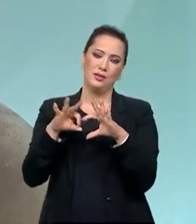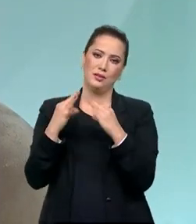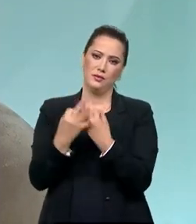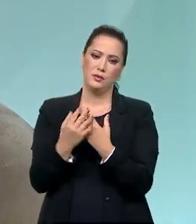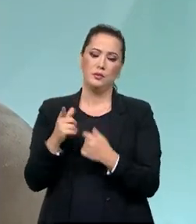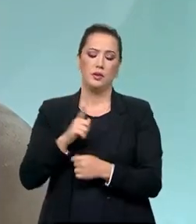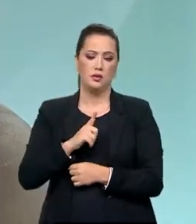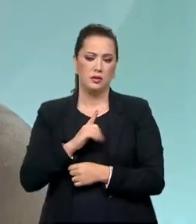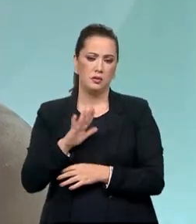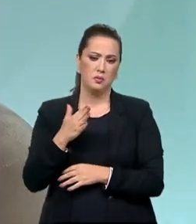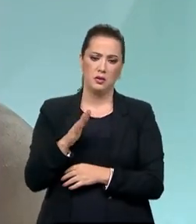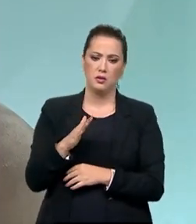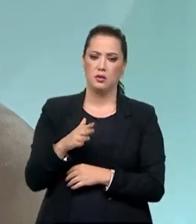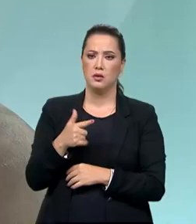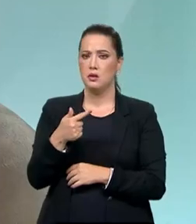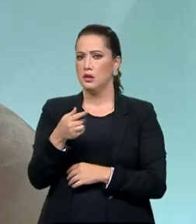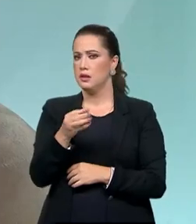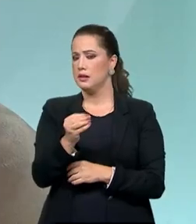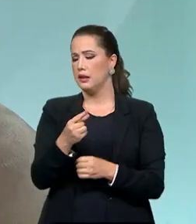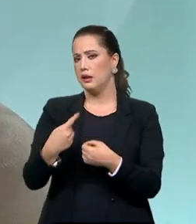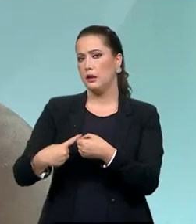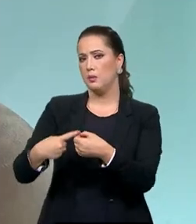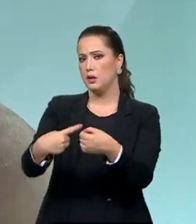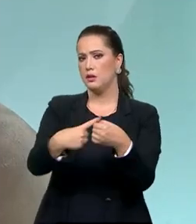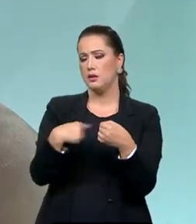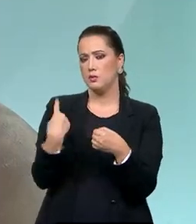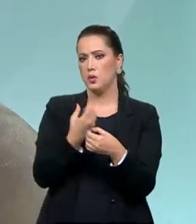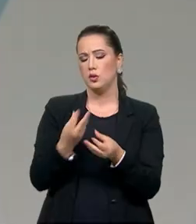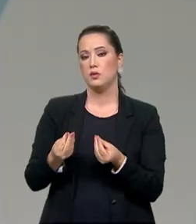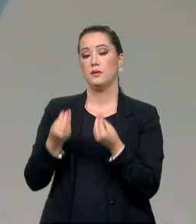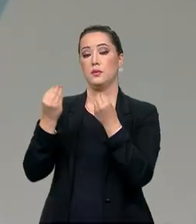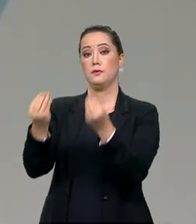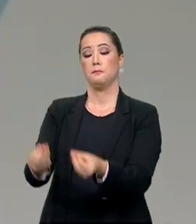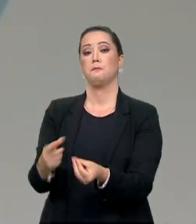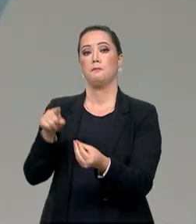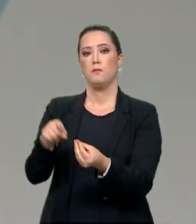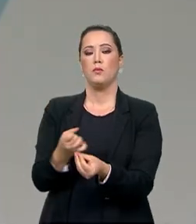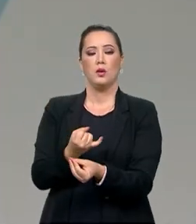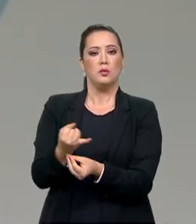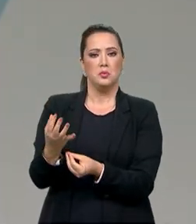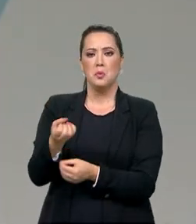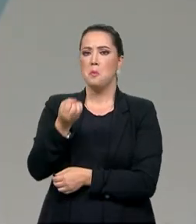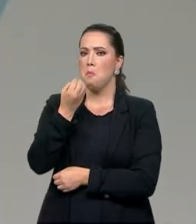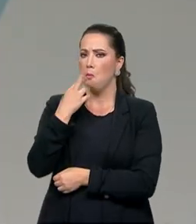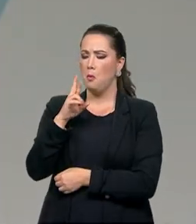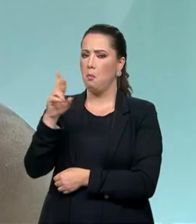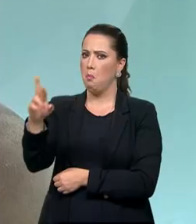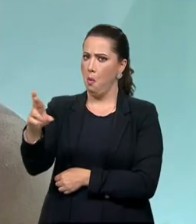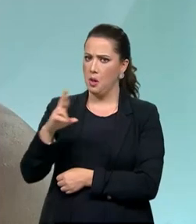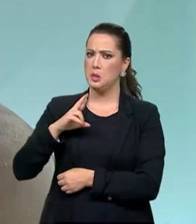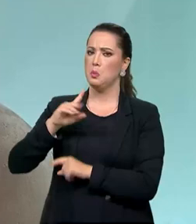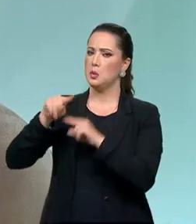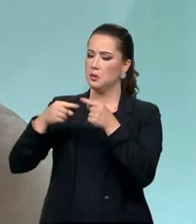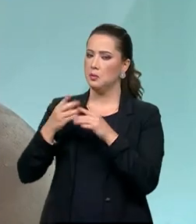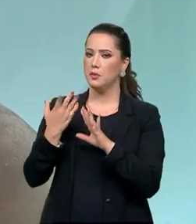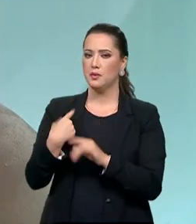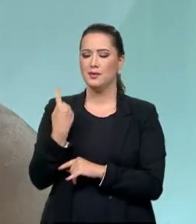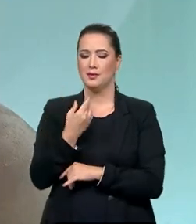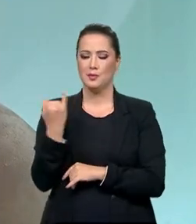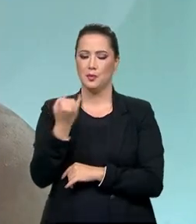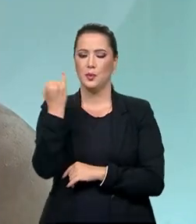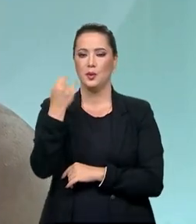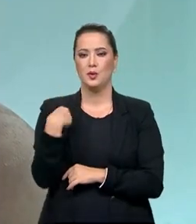com ACTs, pelo menos com 70 municípios que nós estamos levando e com muito bom retorno. Esse é o nosso carro